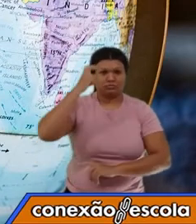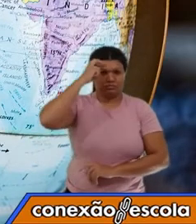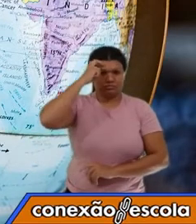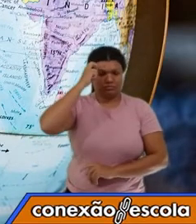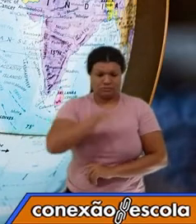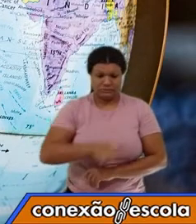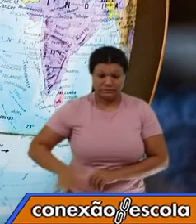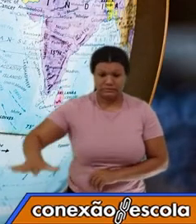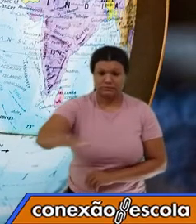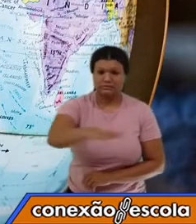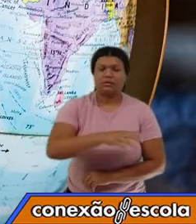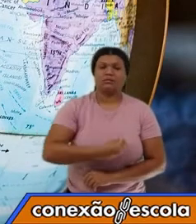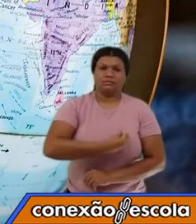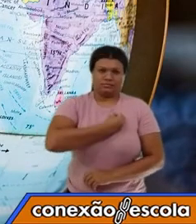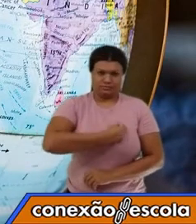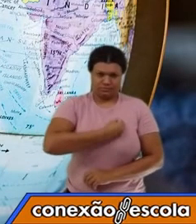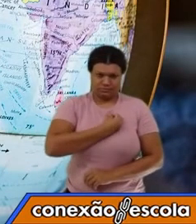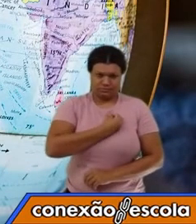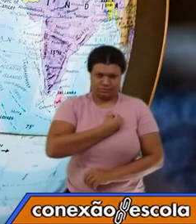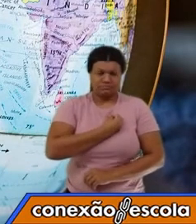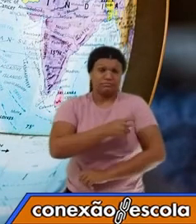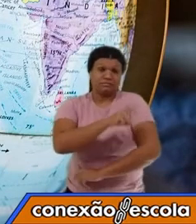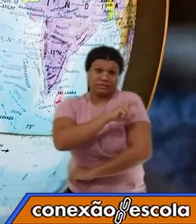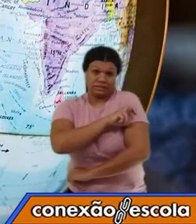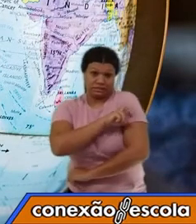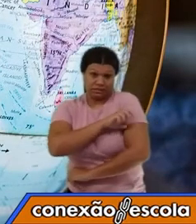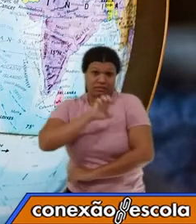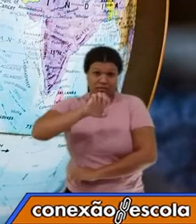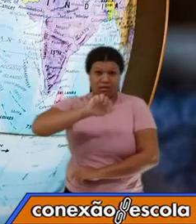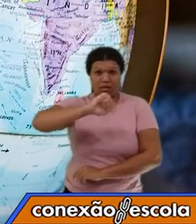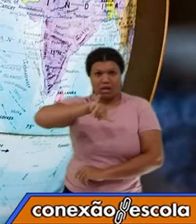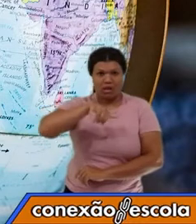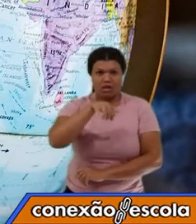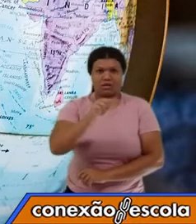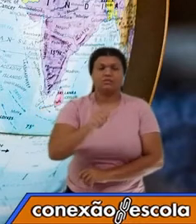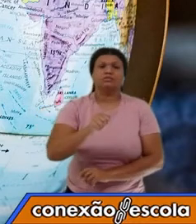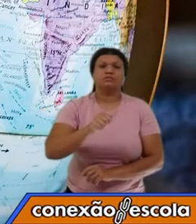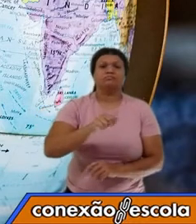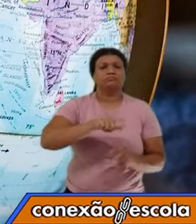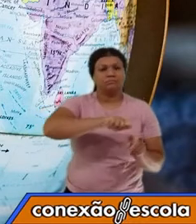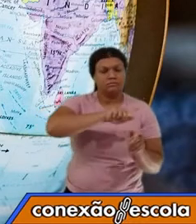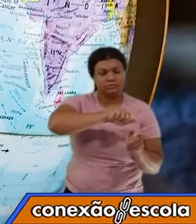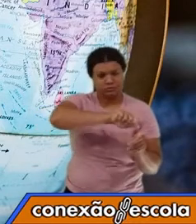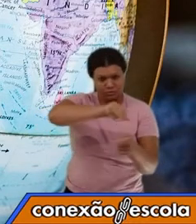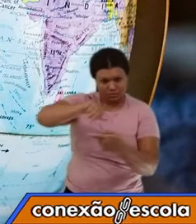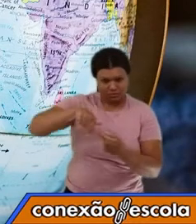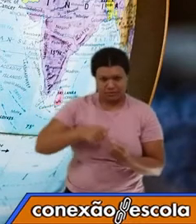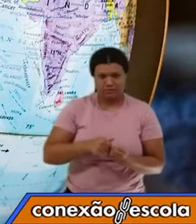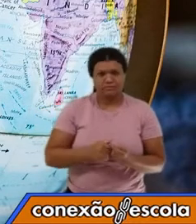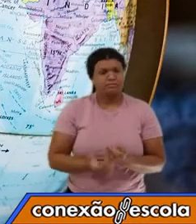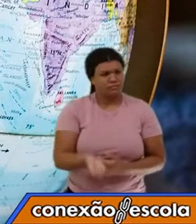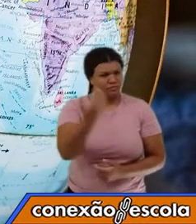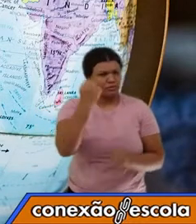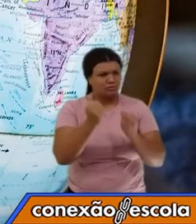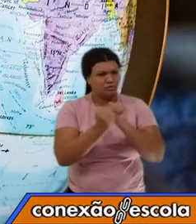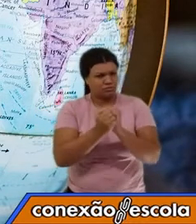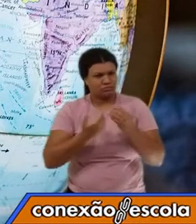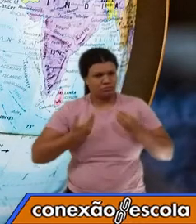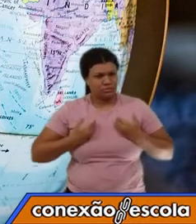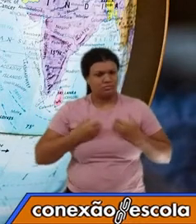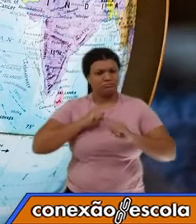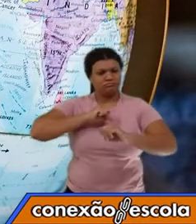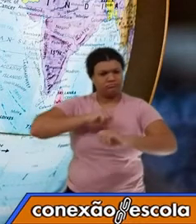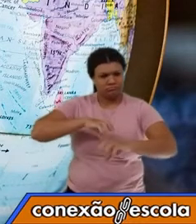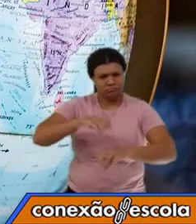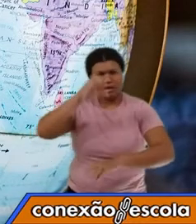espaço vivido. Quinta série é AJA Geografia. Vem comigo, nós vamos aprender um pouco do que significa